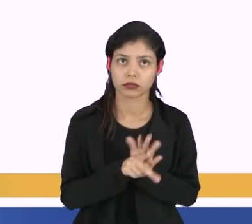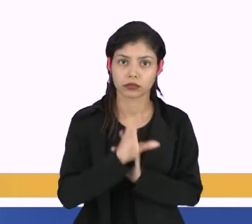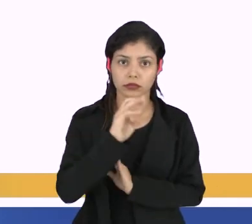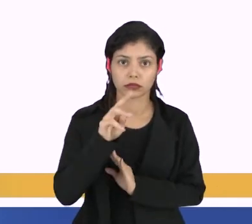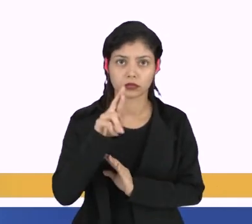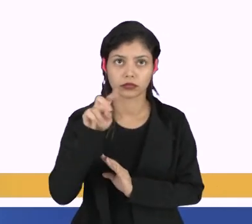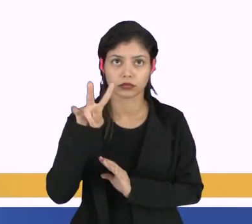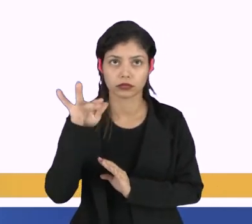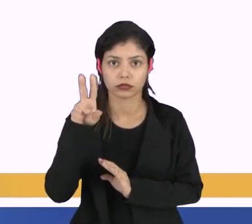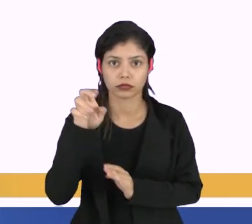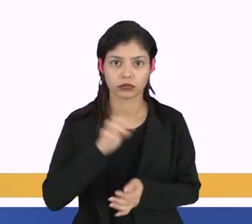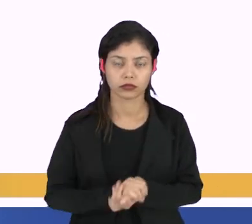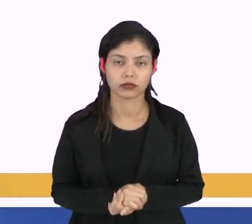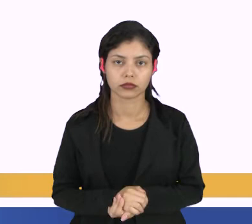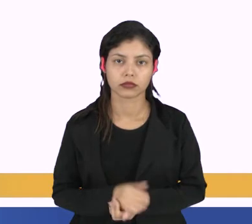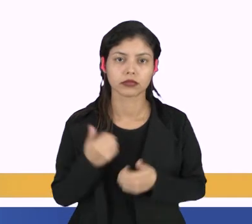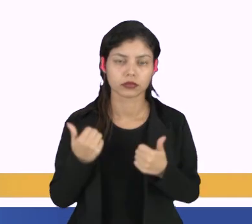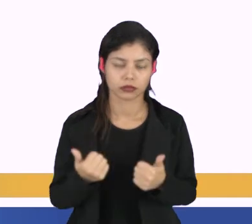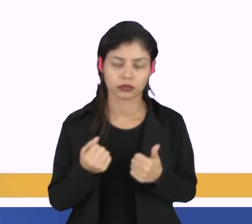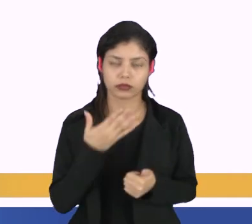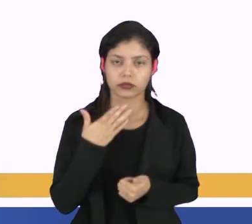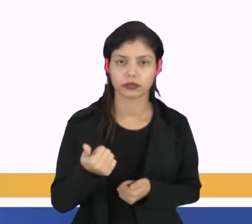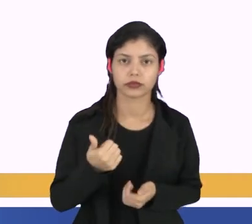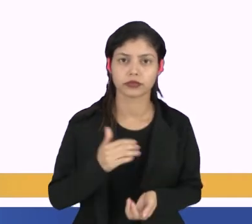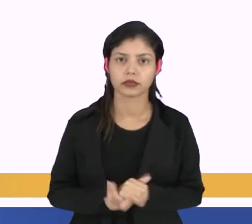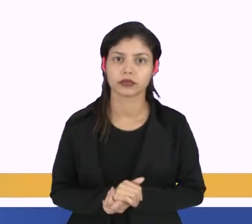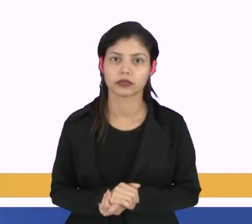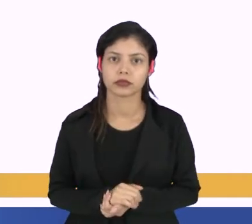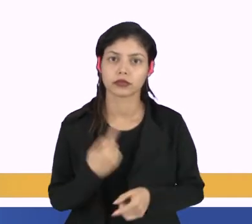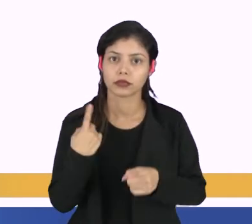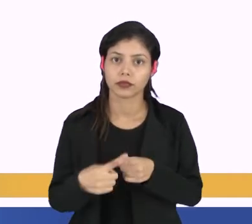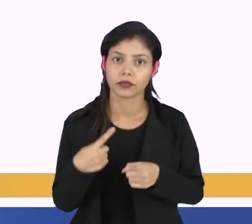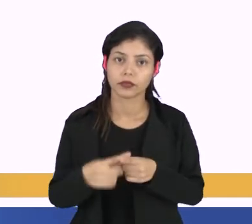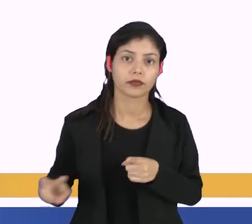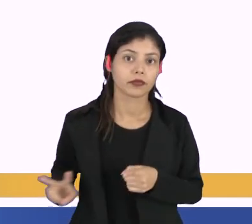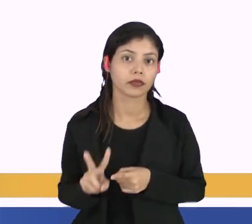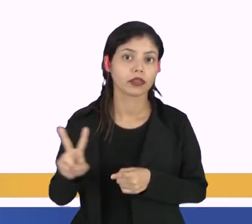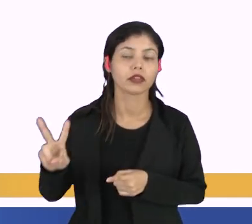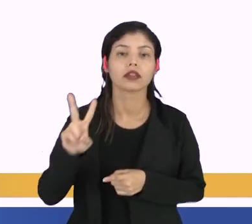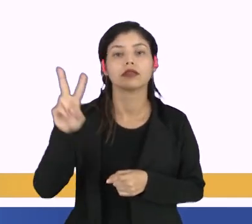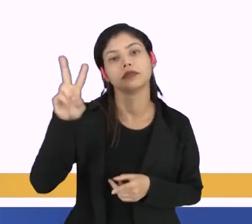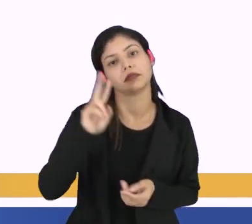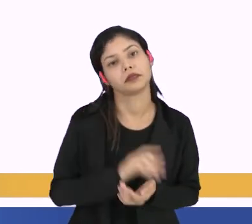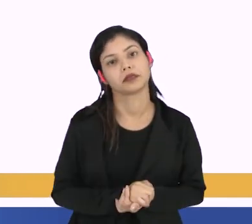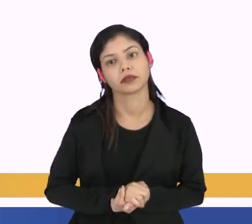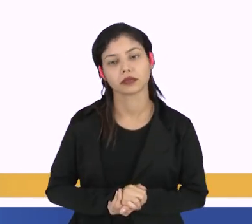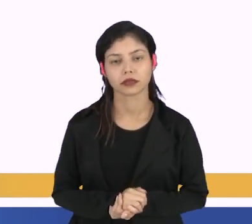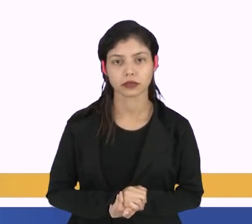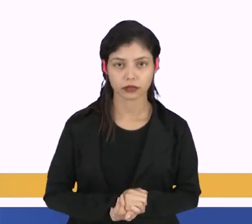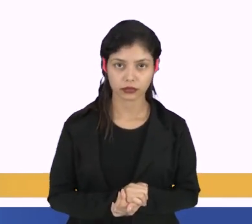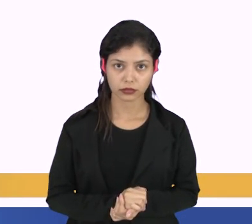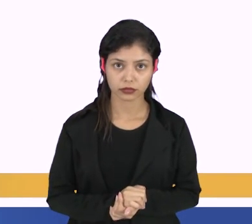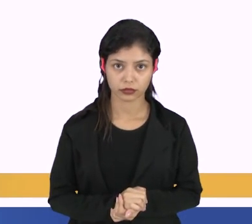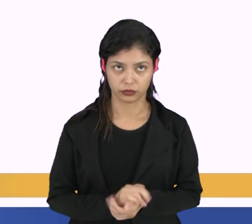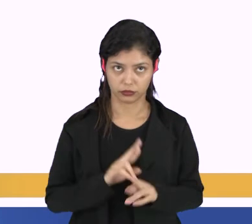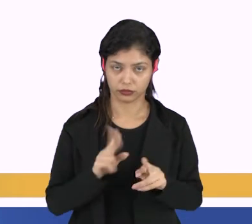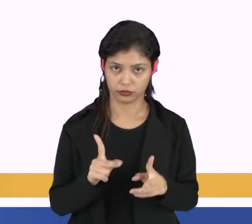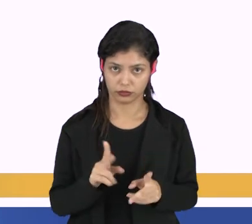comutatividade. Tudo bem? Ela dará valores diferentes no resultado.